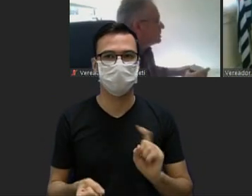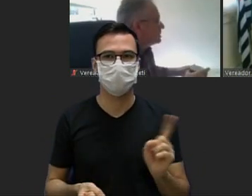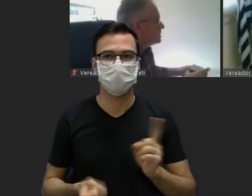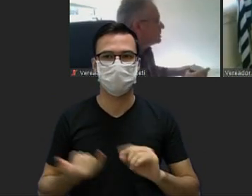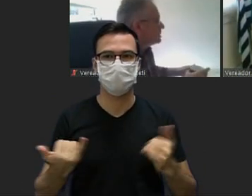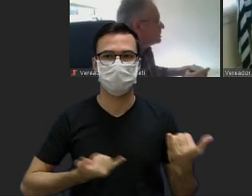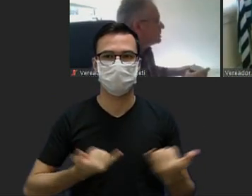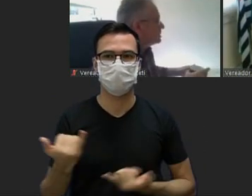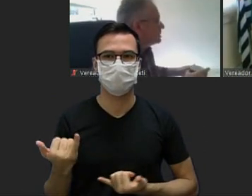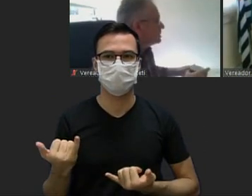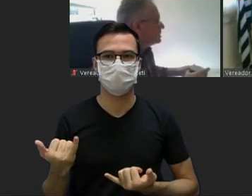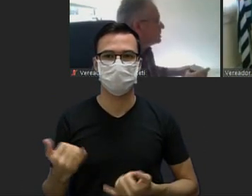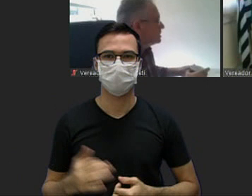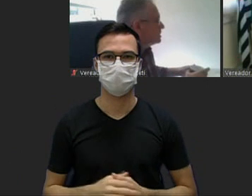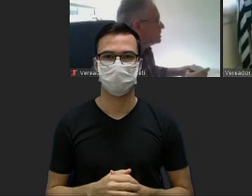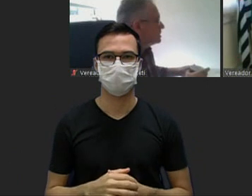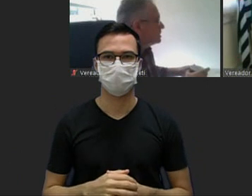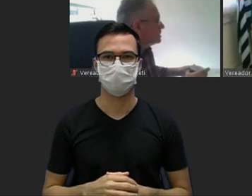se manifestem